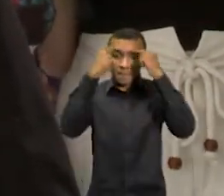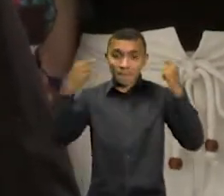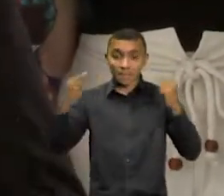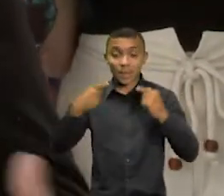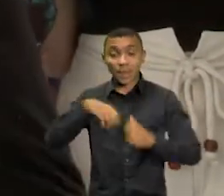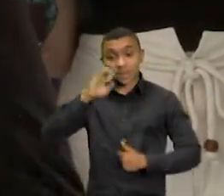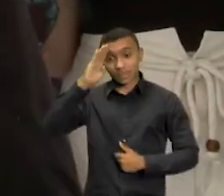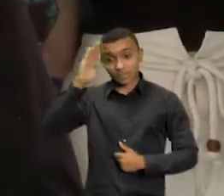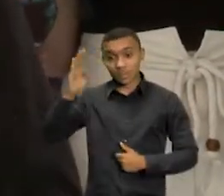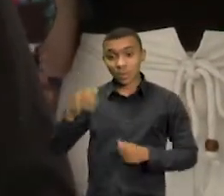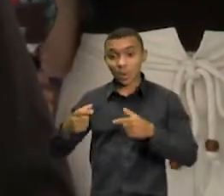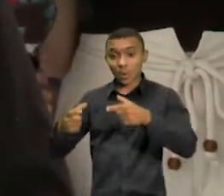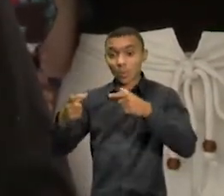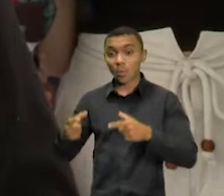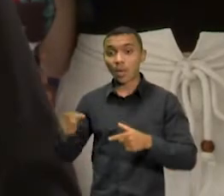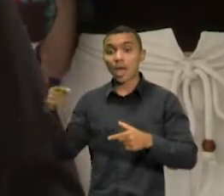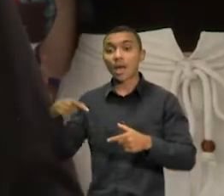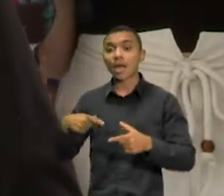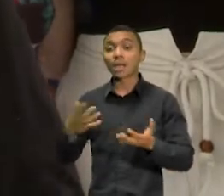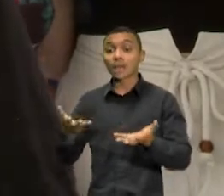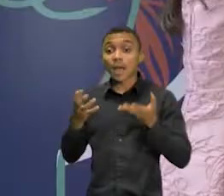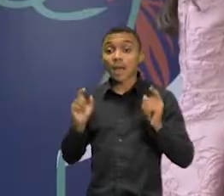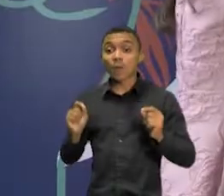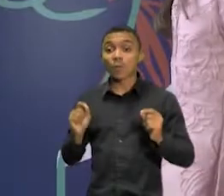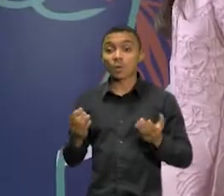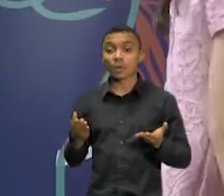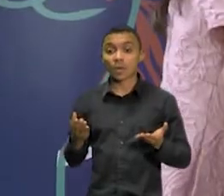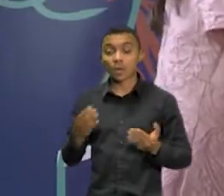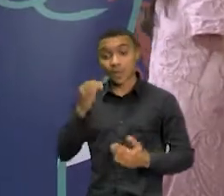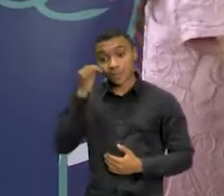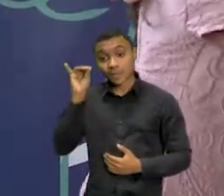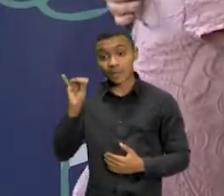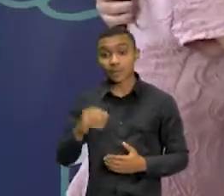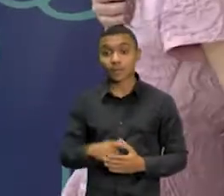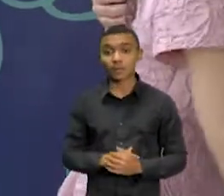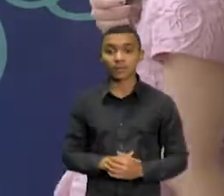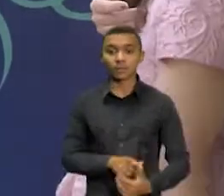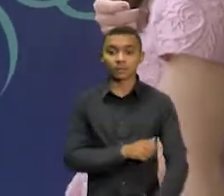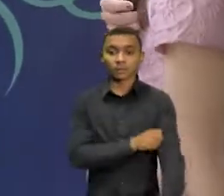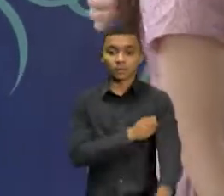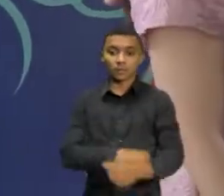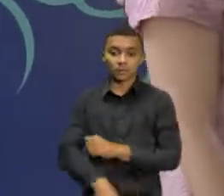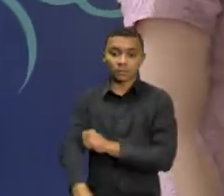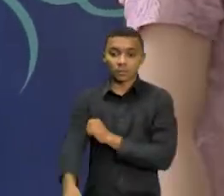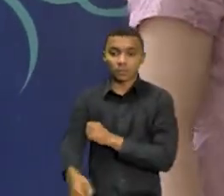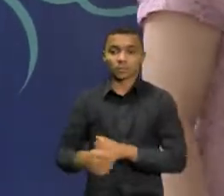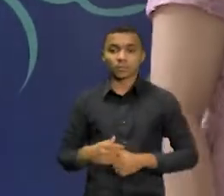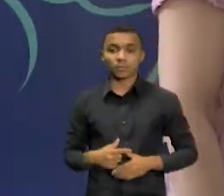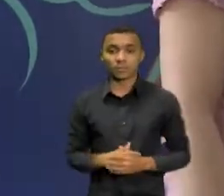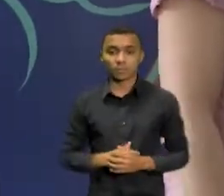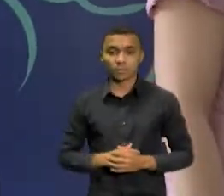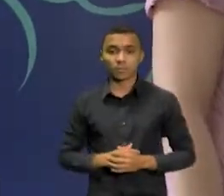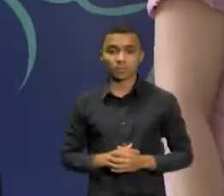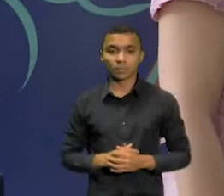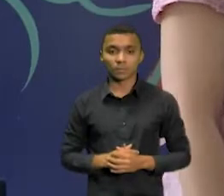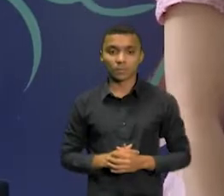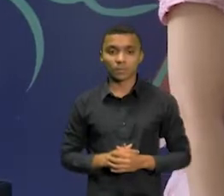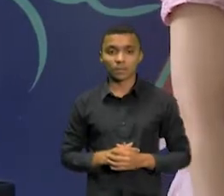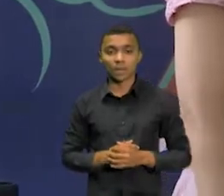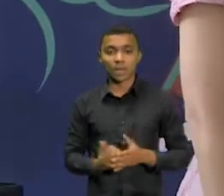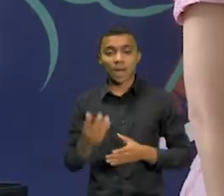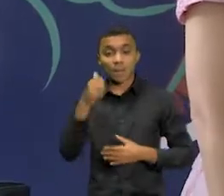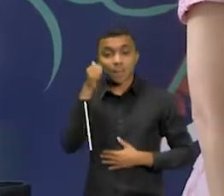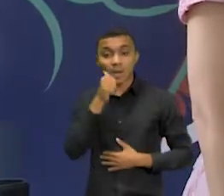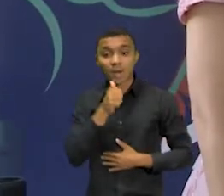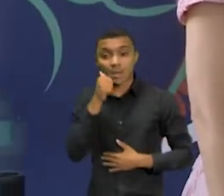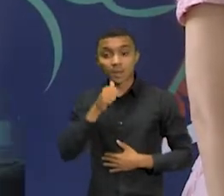Procuradoria visa combater esse tipo de coisa. Esse espaço também fomenta a participação da mulher na política através